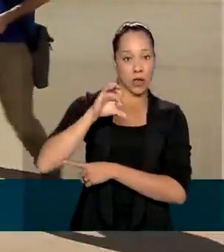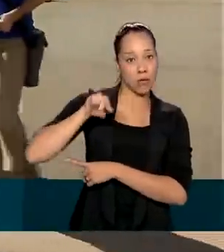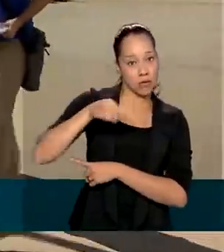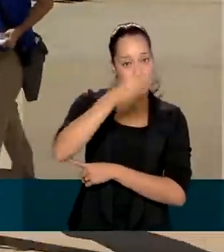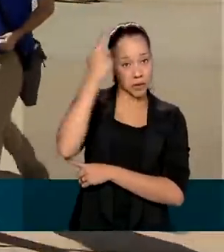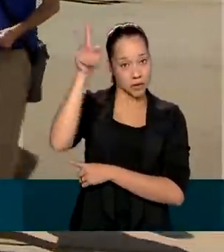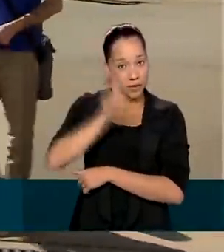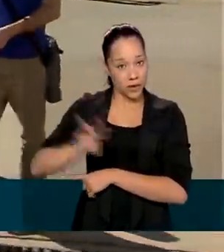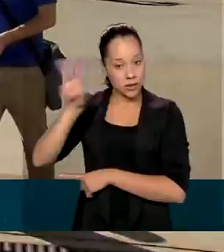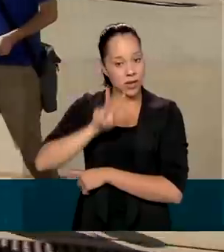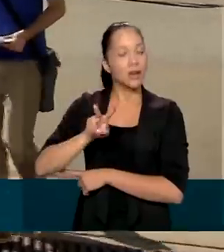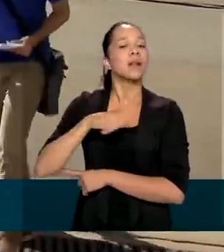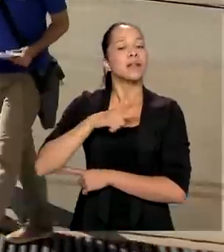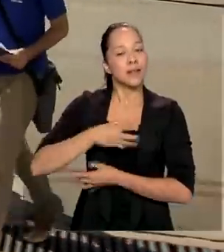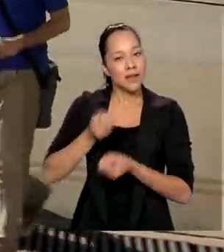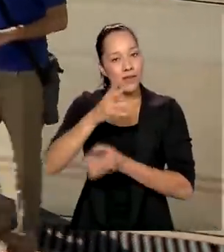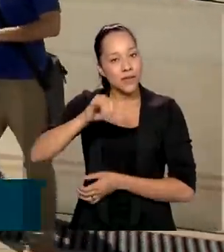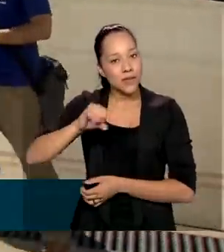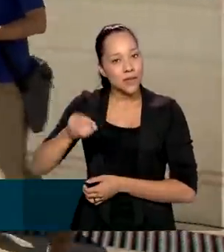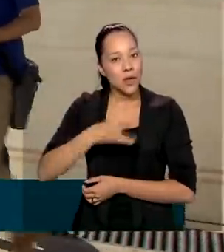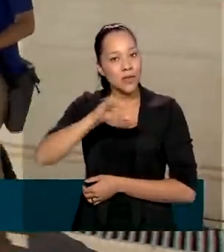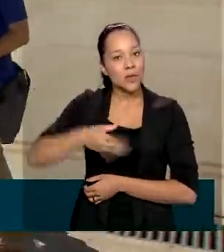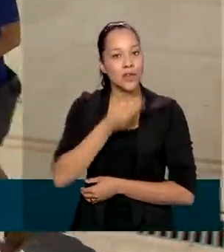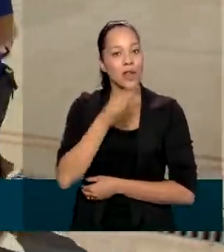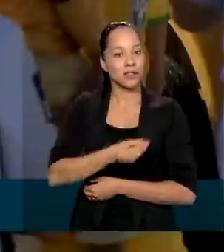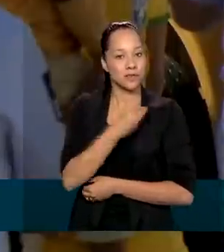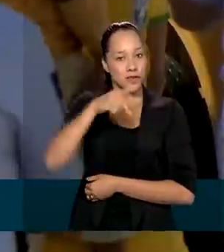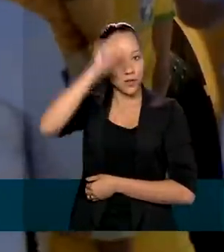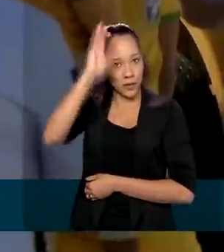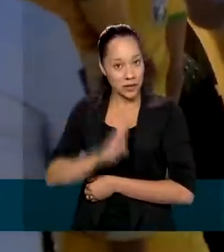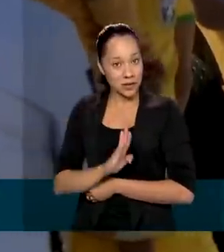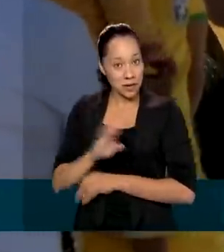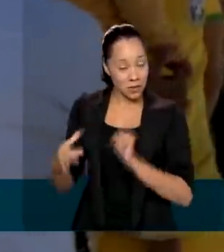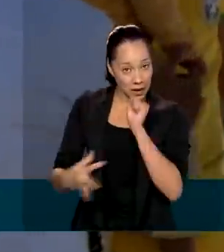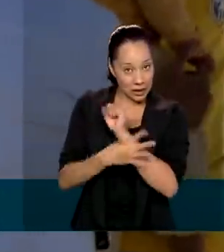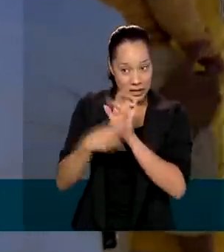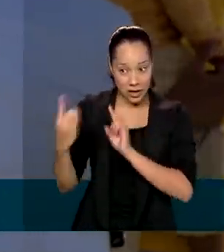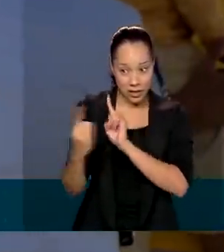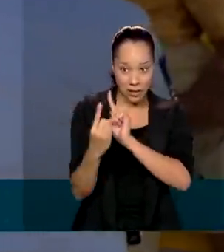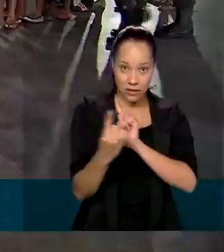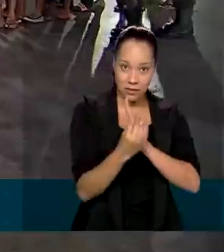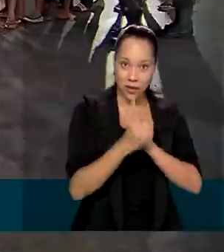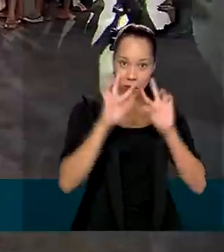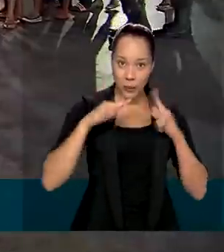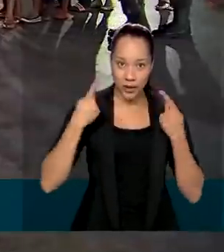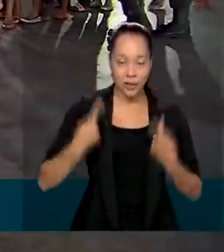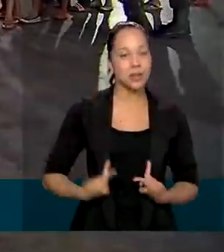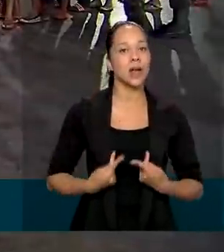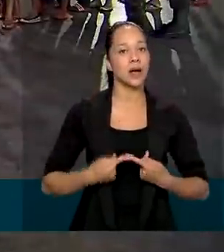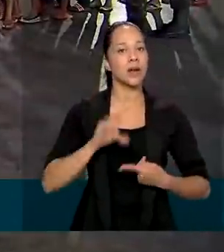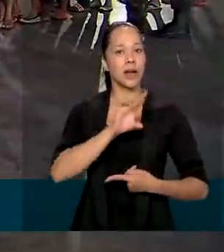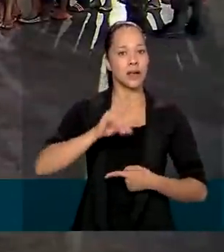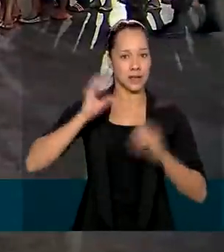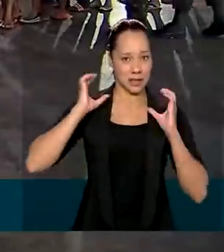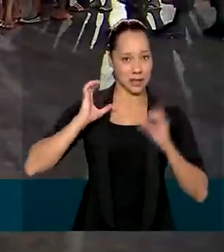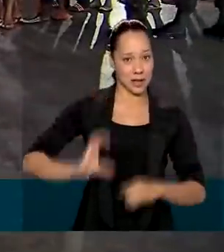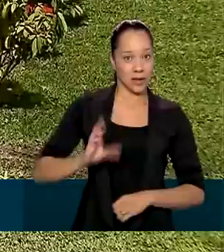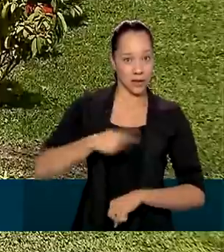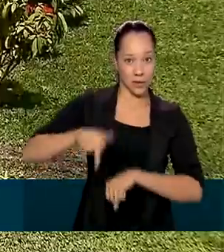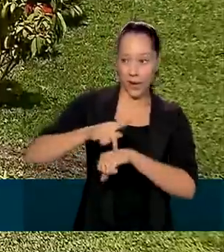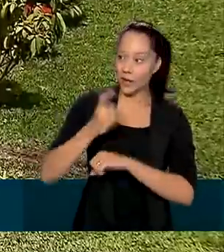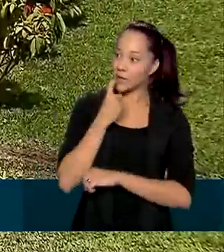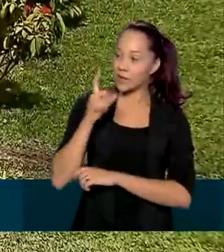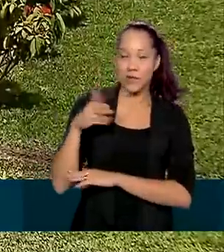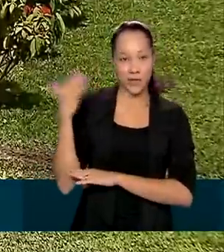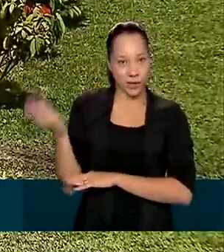receberam novas oportunidades de vida no Brasil. Para garantir esse atendimento humanitário aos cidadãos do país vizinho,